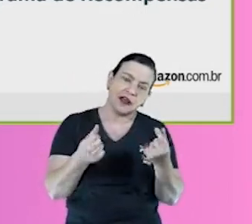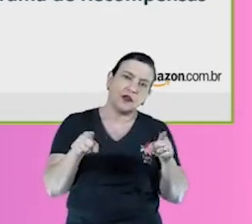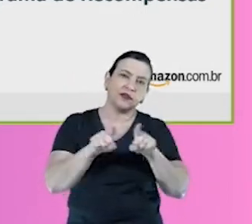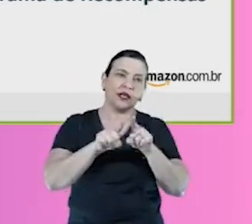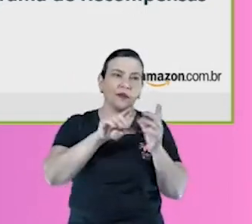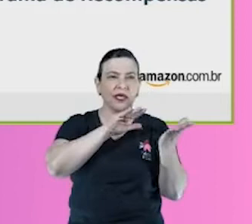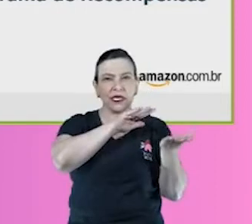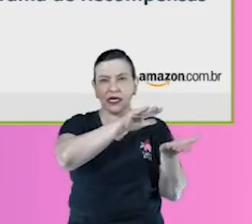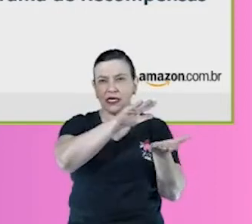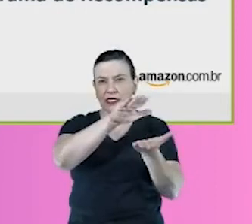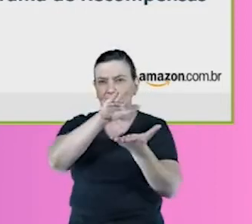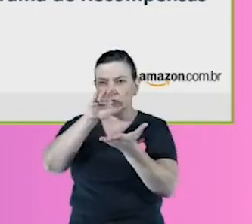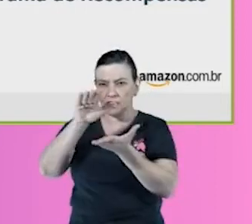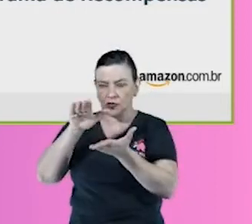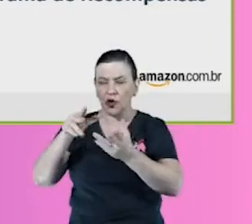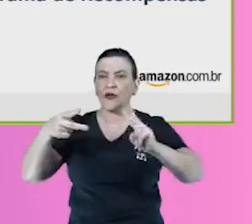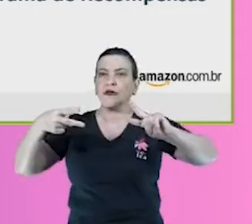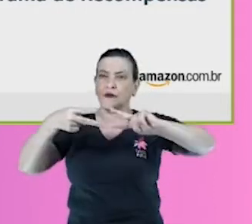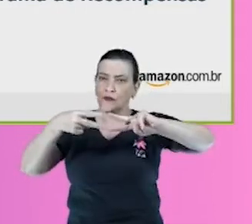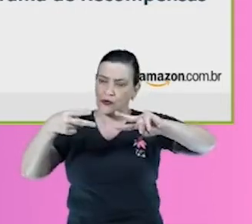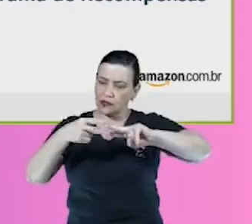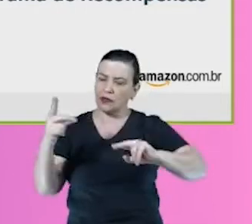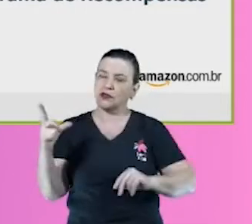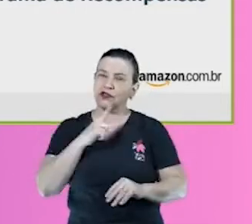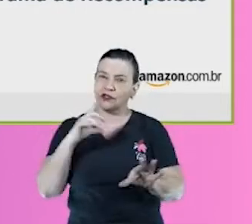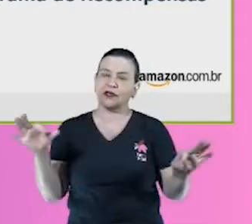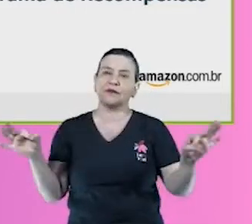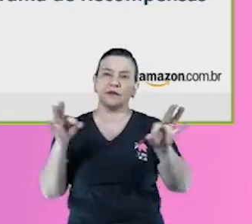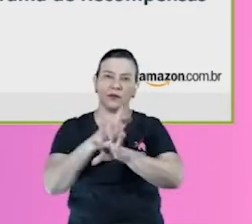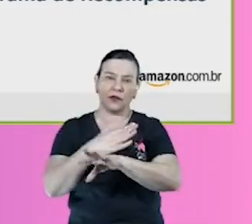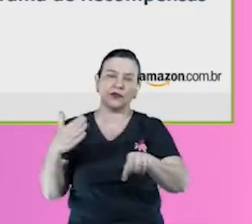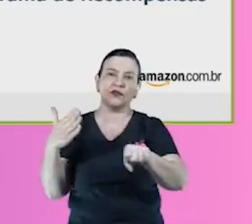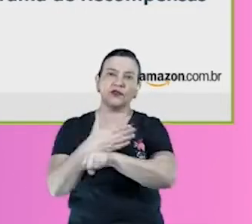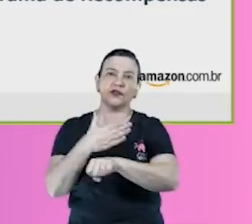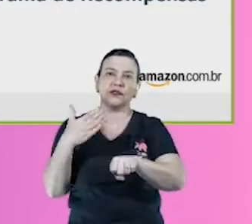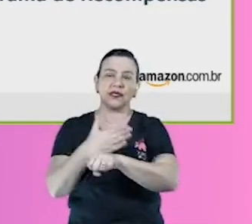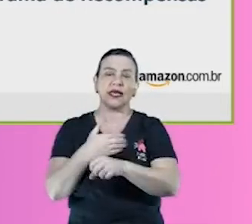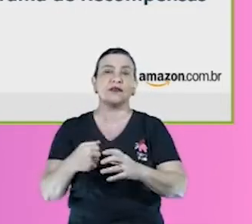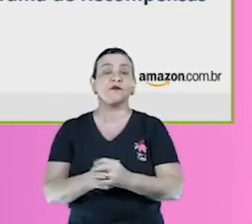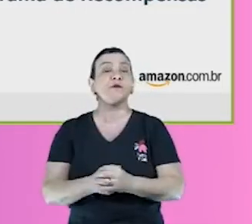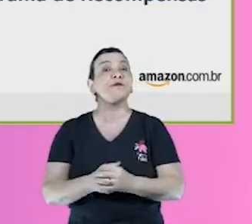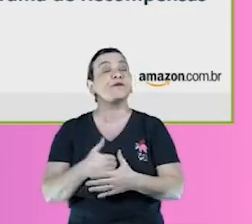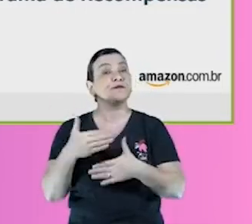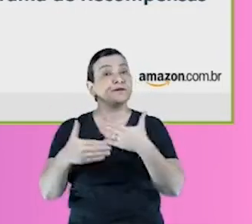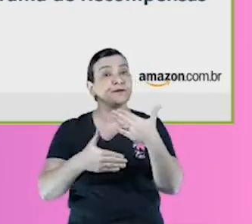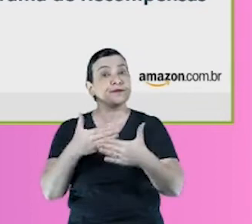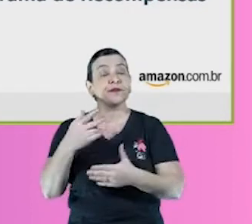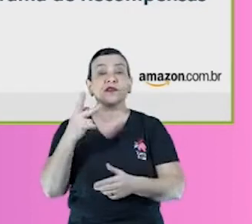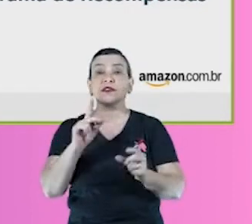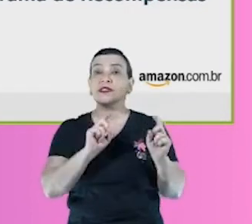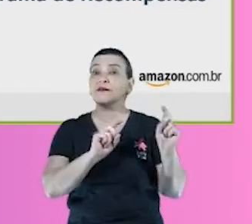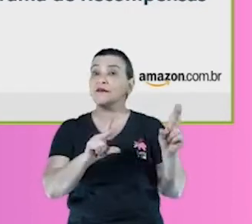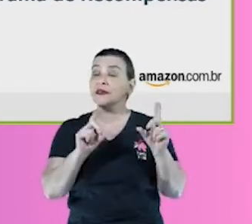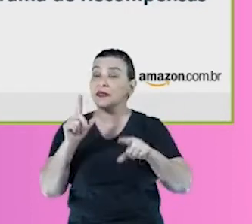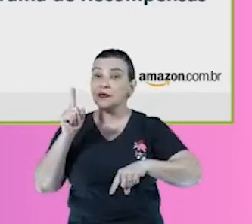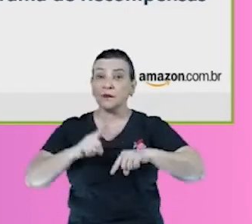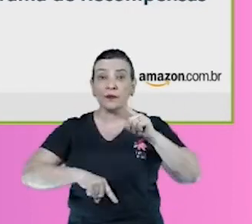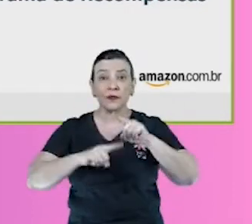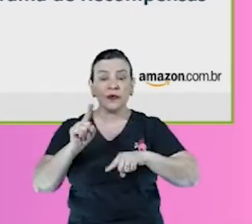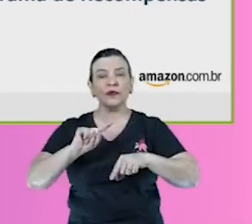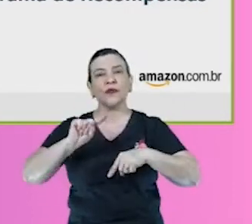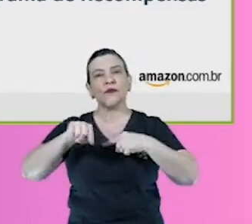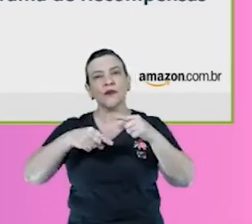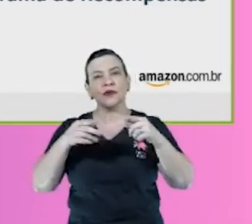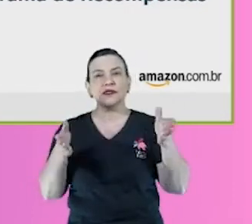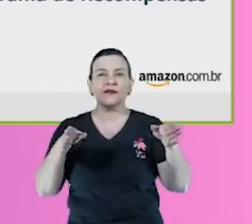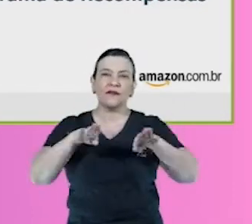tudo num portal que nós temos de acesso pro vendedor e você vai vender o produto. Uma vez o produto vendido, você vai embalar, você vai